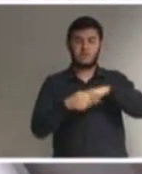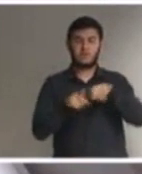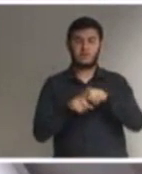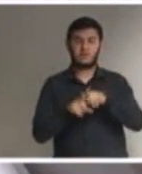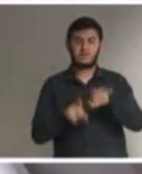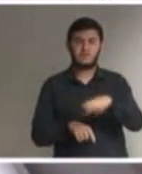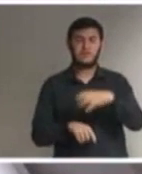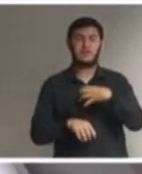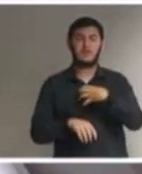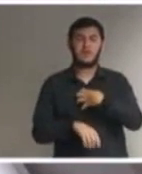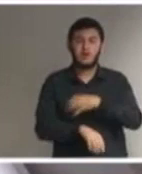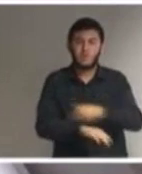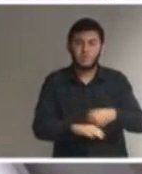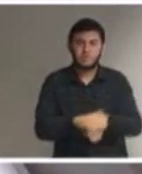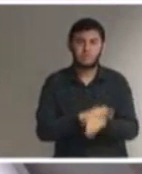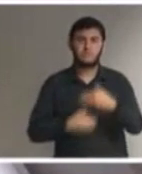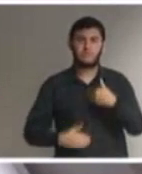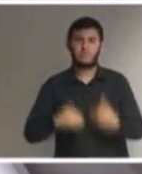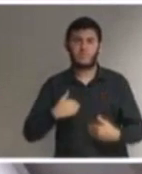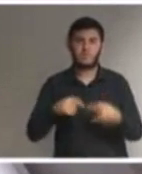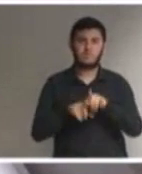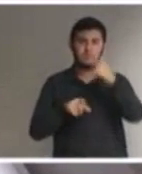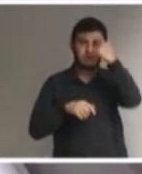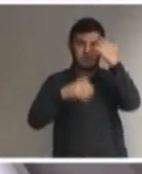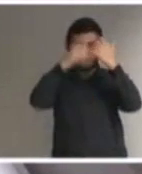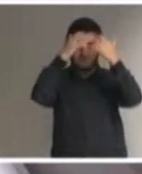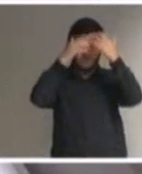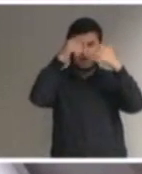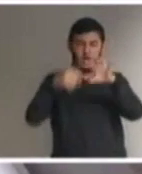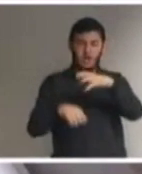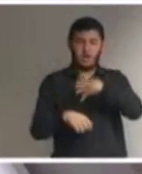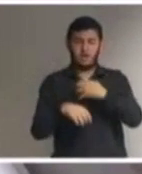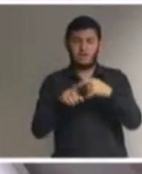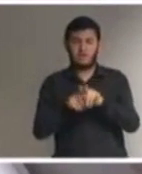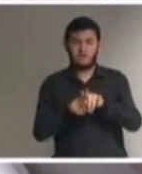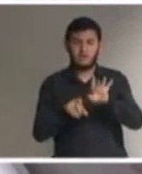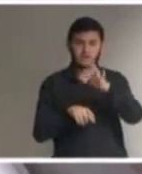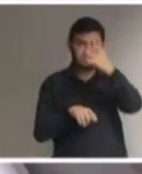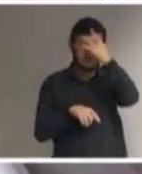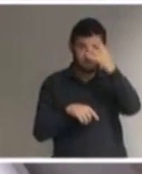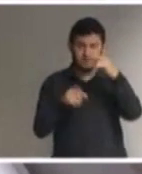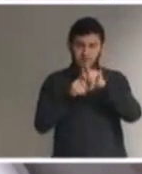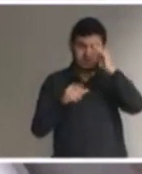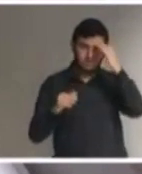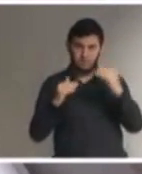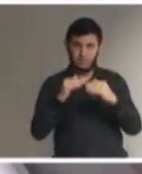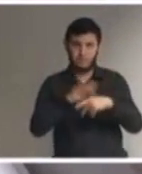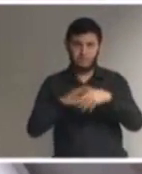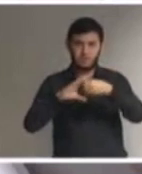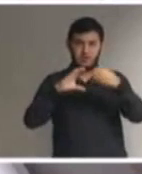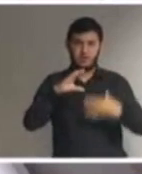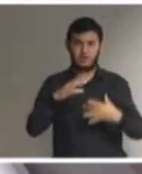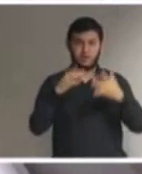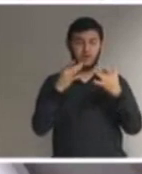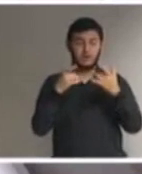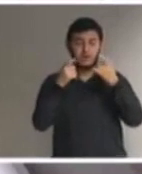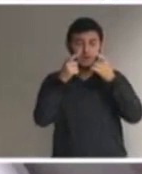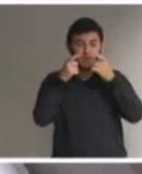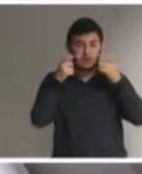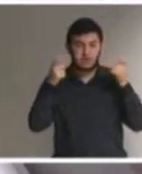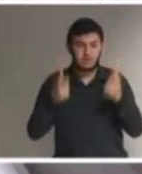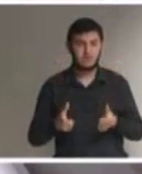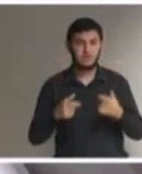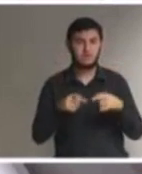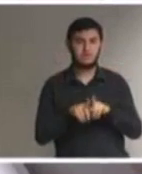sensoriais intelectuais e sociais segundo suas características interesses e necessidades de